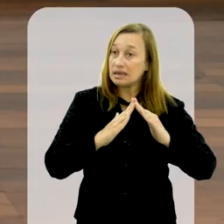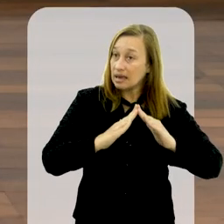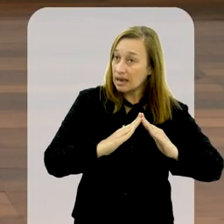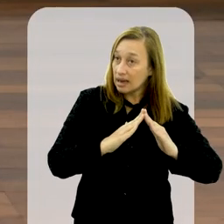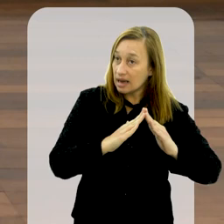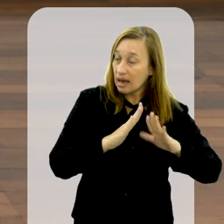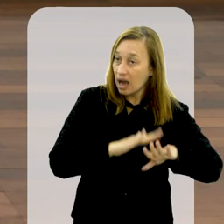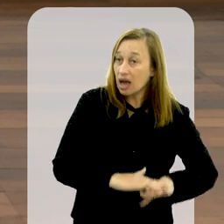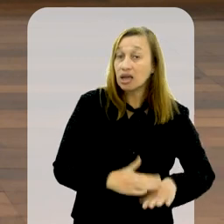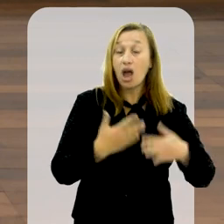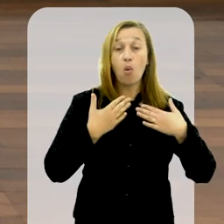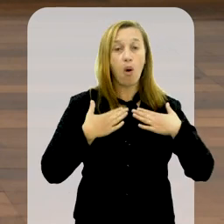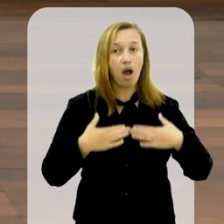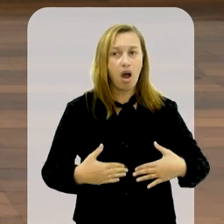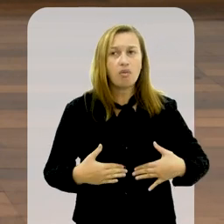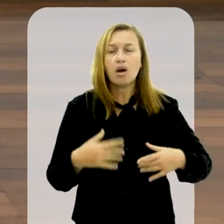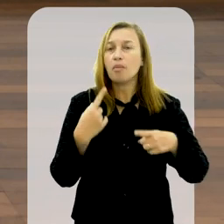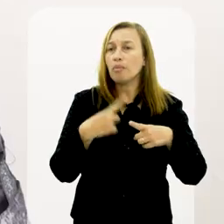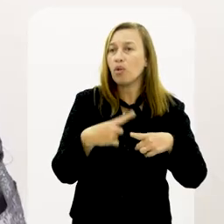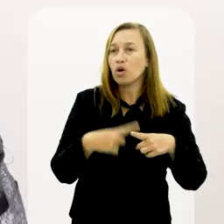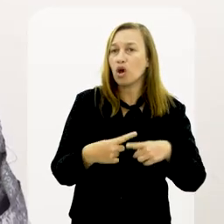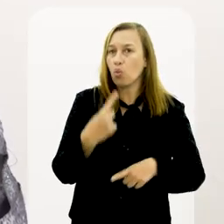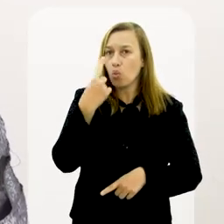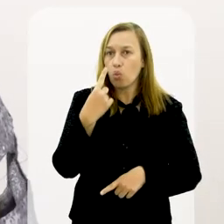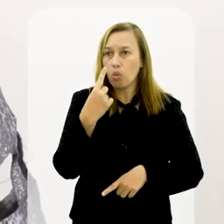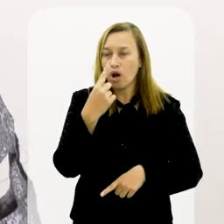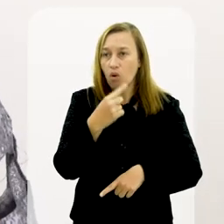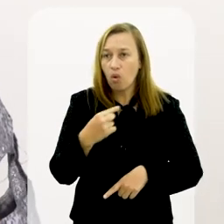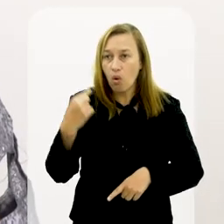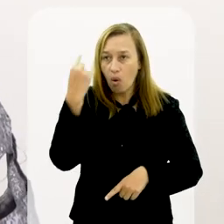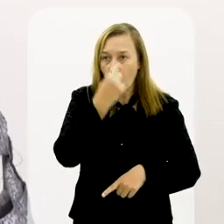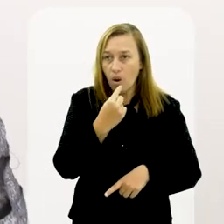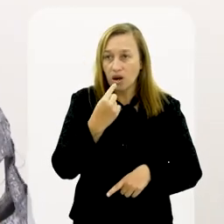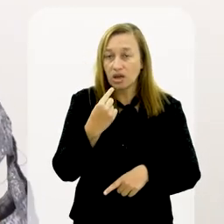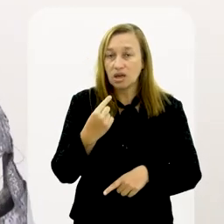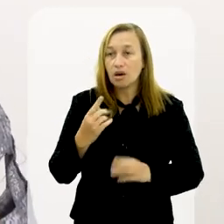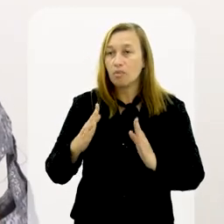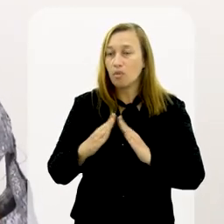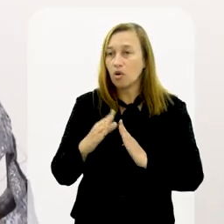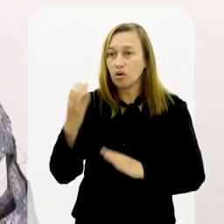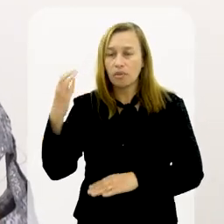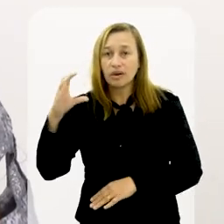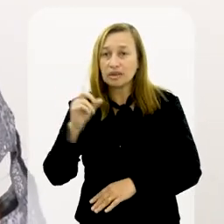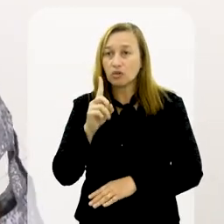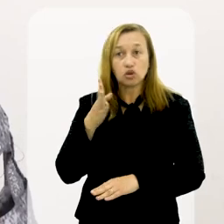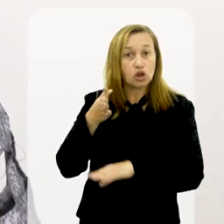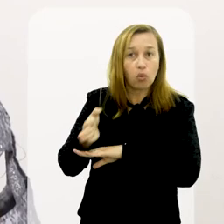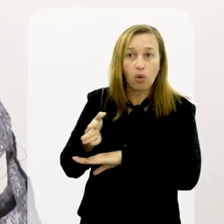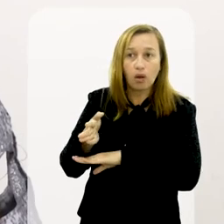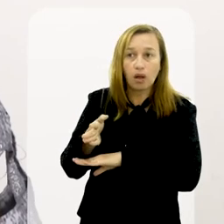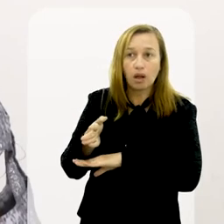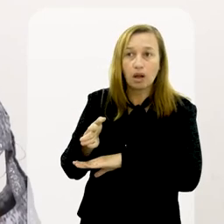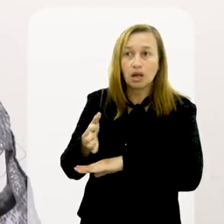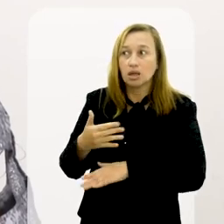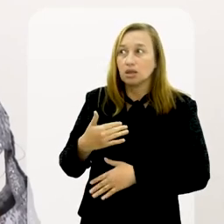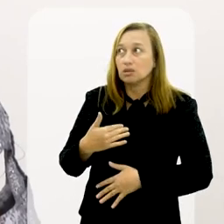casa é uma tranquilidade. Porque, de uma hora, aquele que mora em Copacabana não chegou,